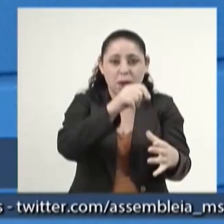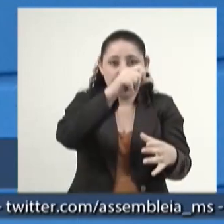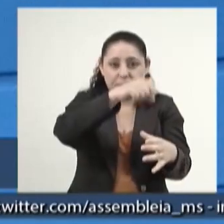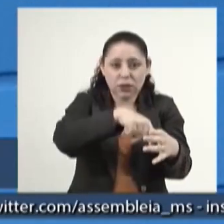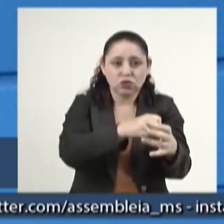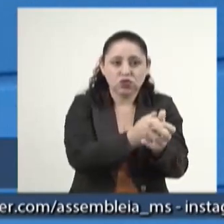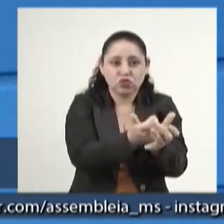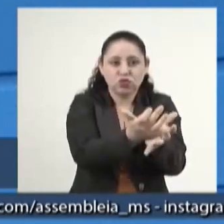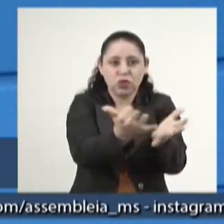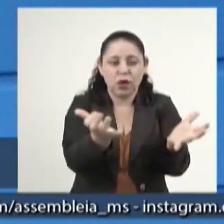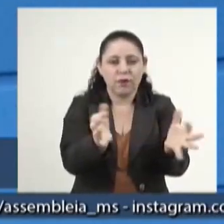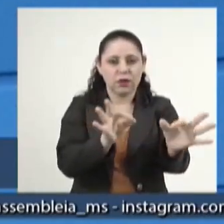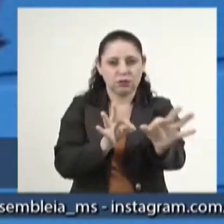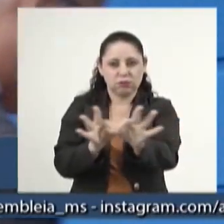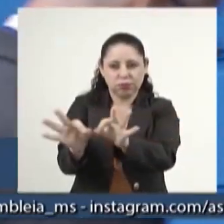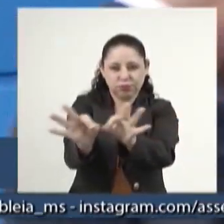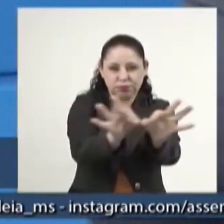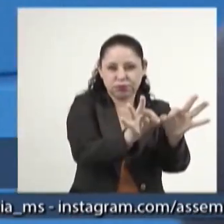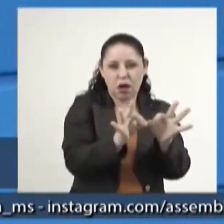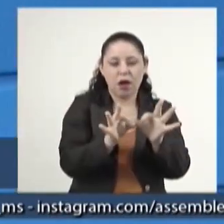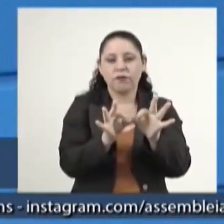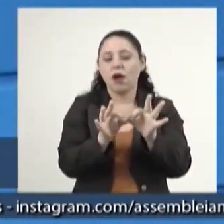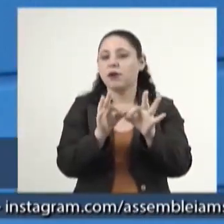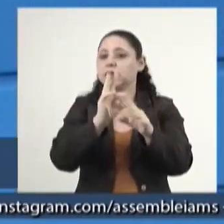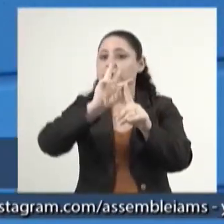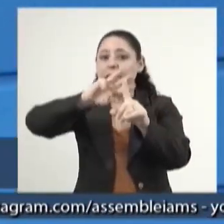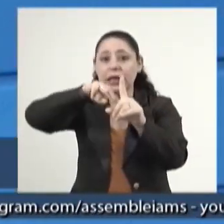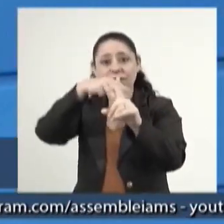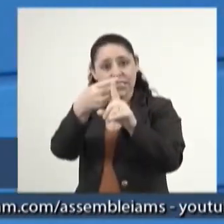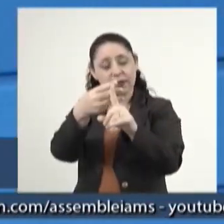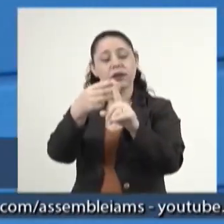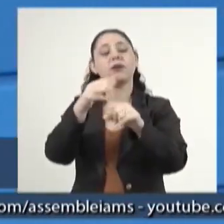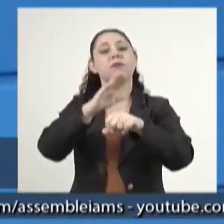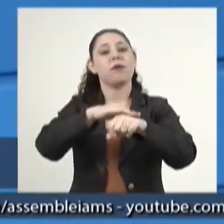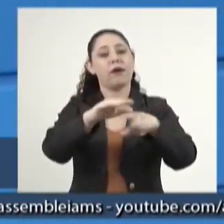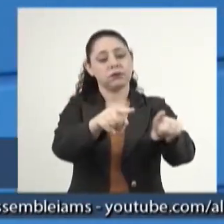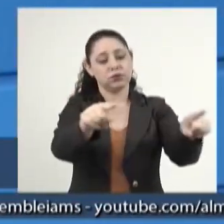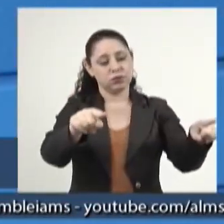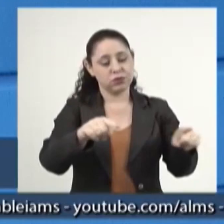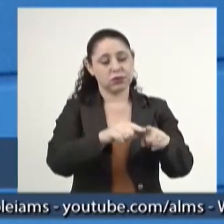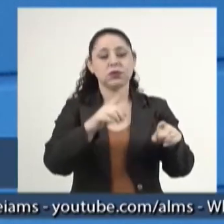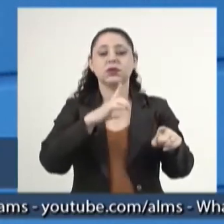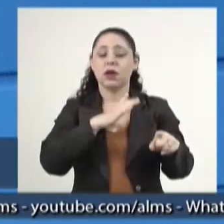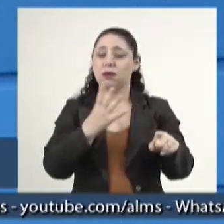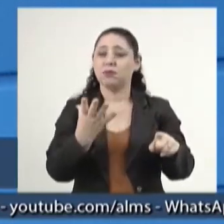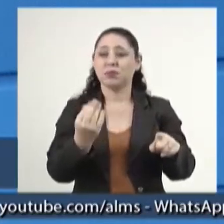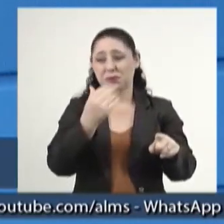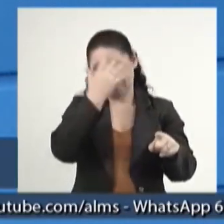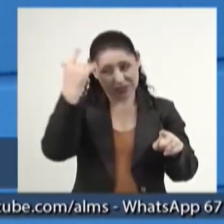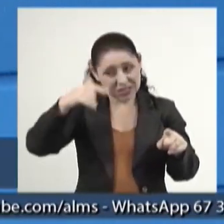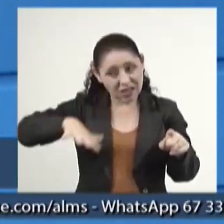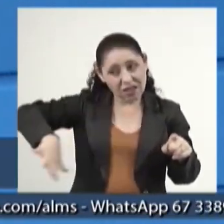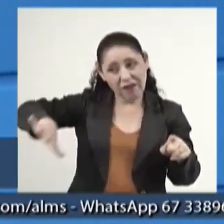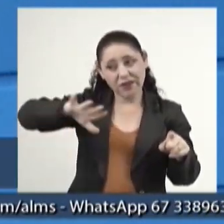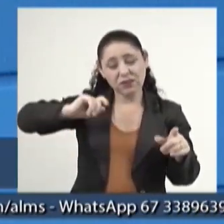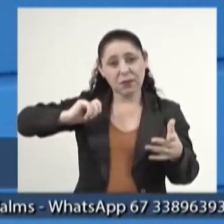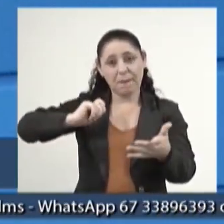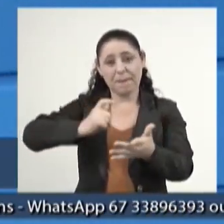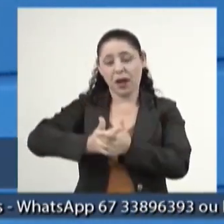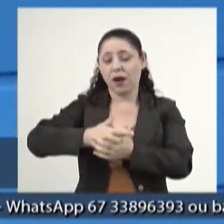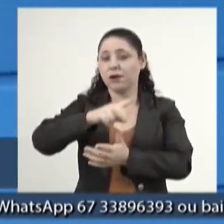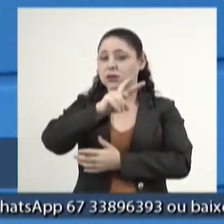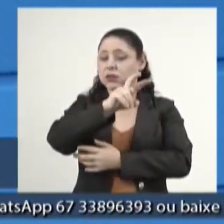porque hoje você faz o perfil de soja e tal, você triplica a produção por hectare. Tem muita gente lá na região pagando